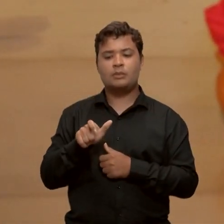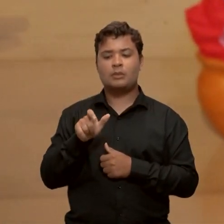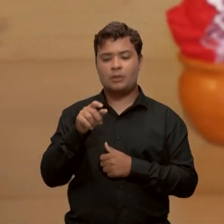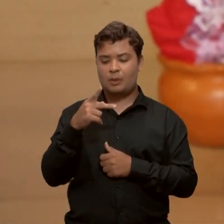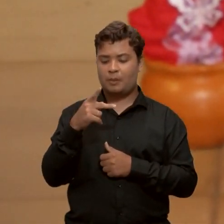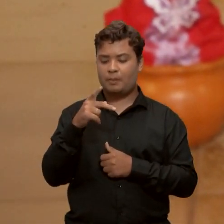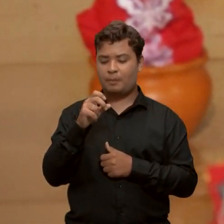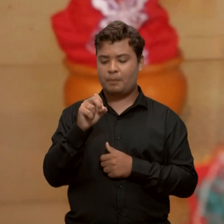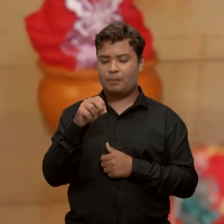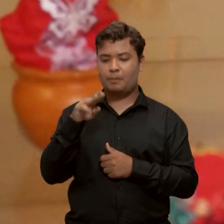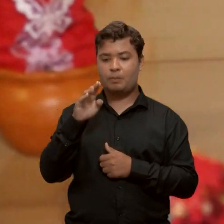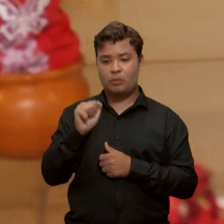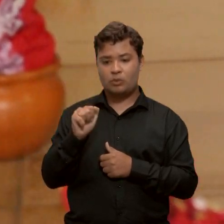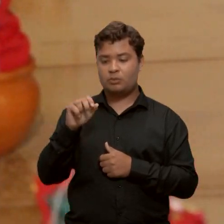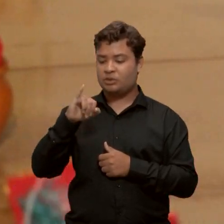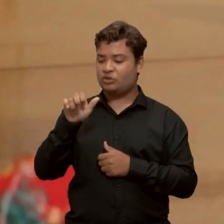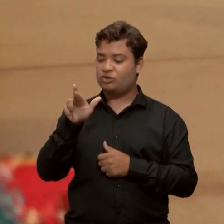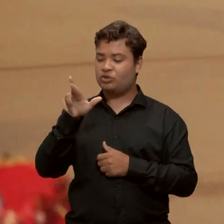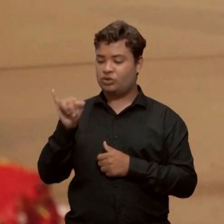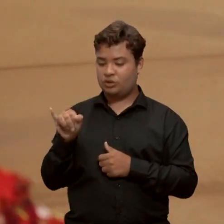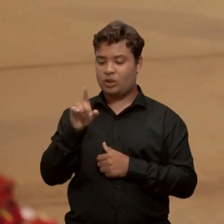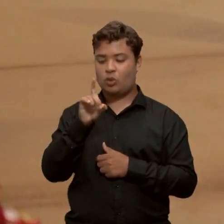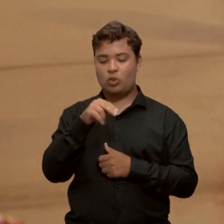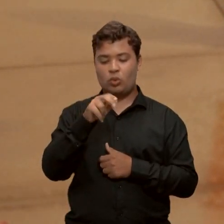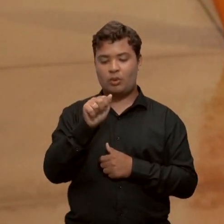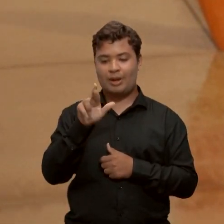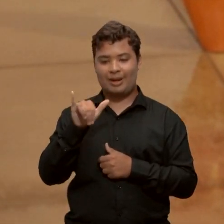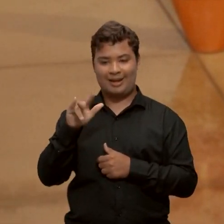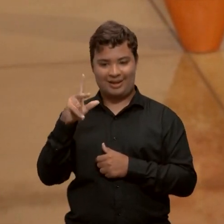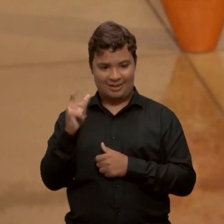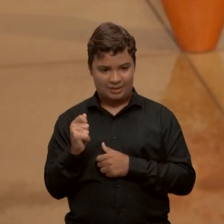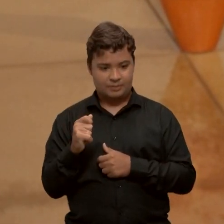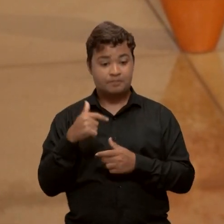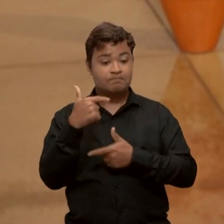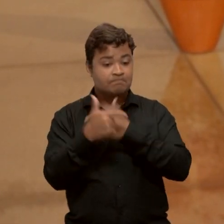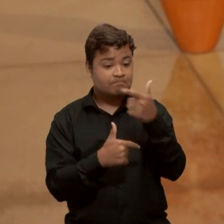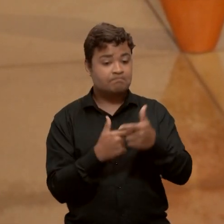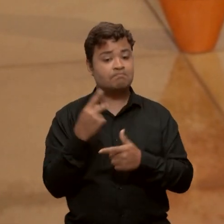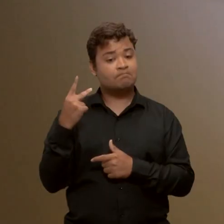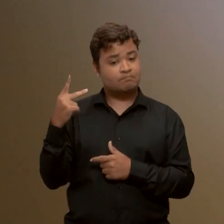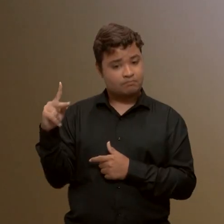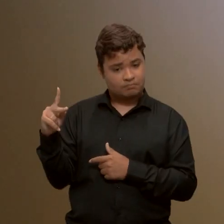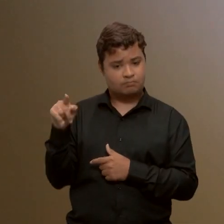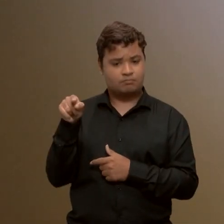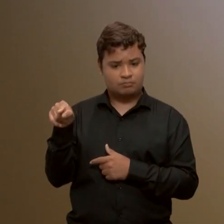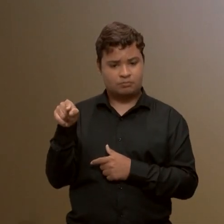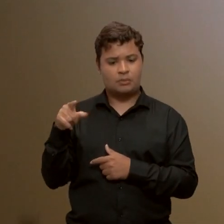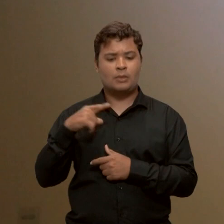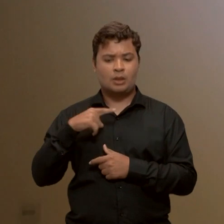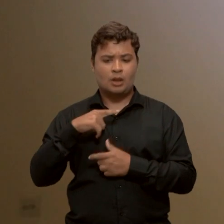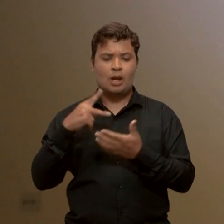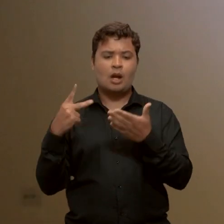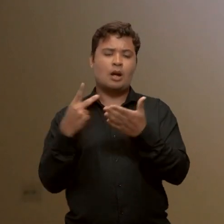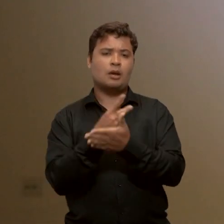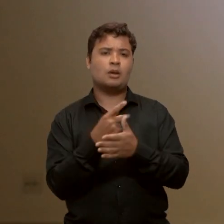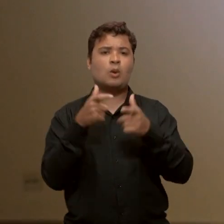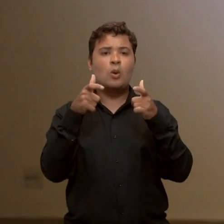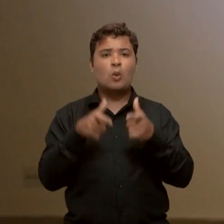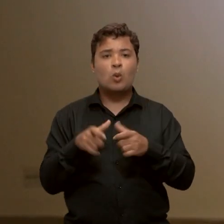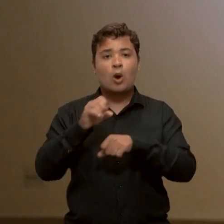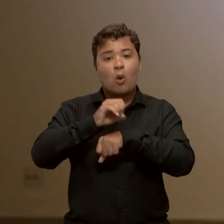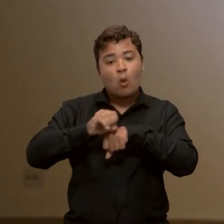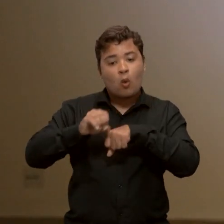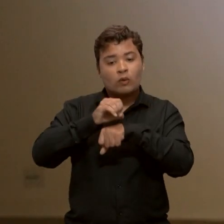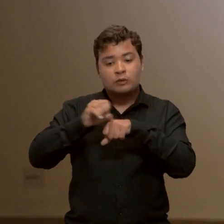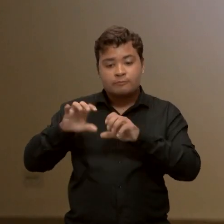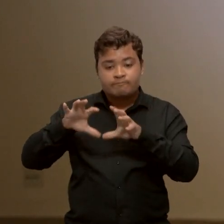gira, Dona Rainha. O trabalho de corações é um trabalho dela e que foi realizado em uma oficina coletiva